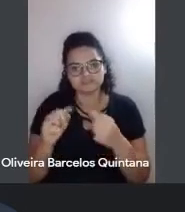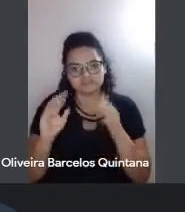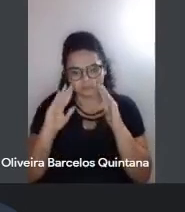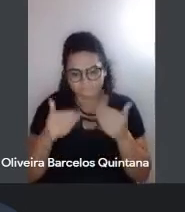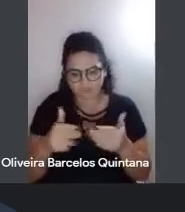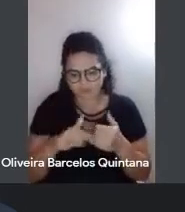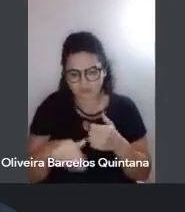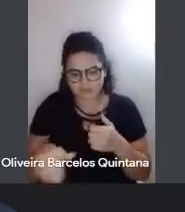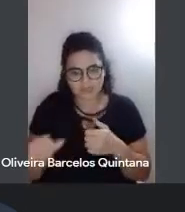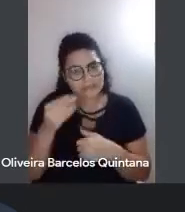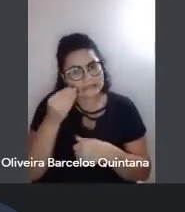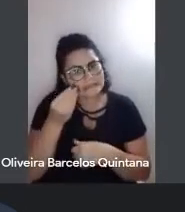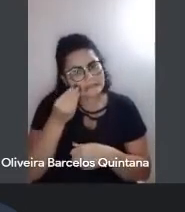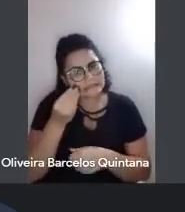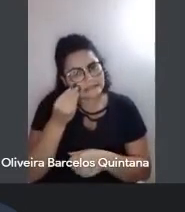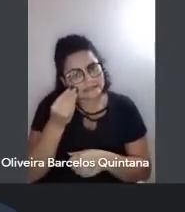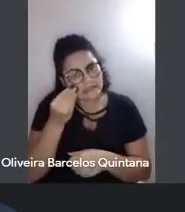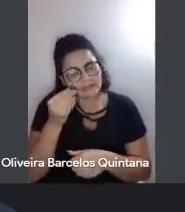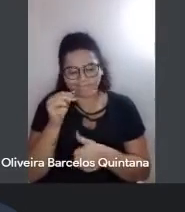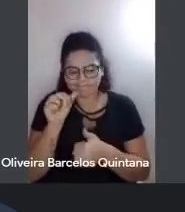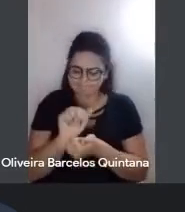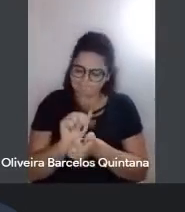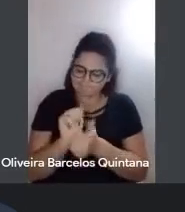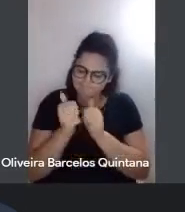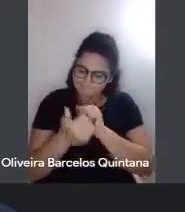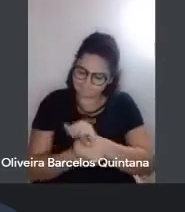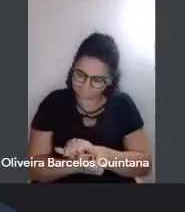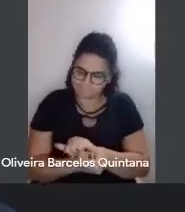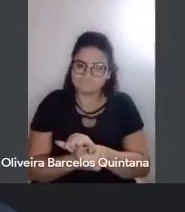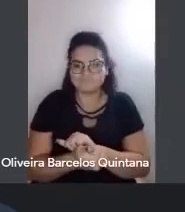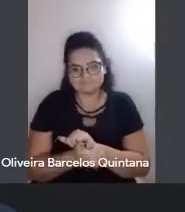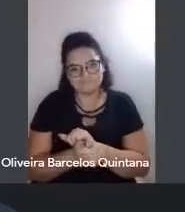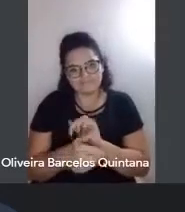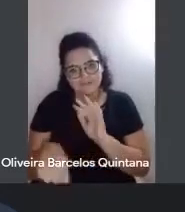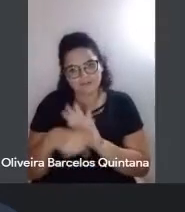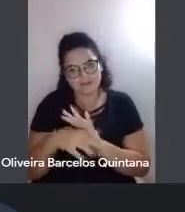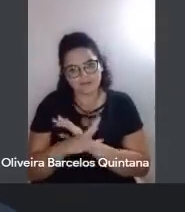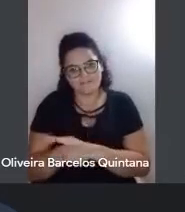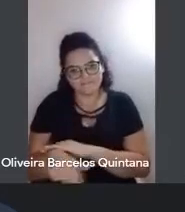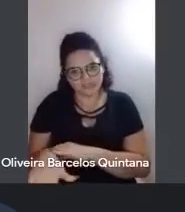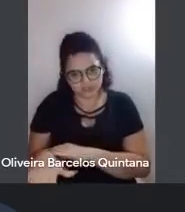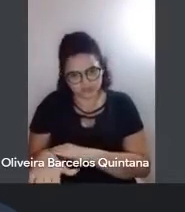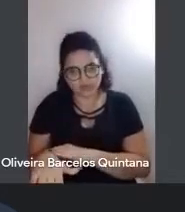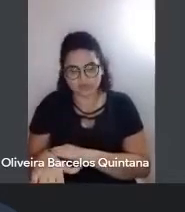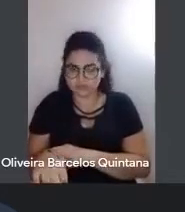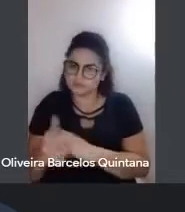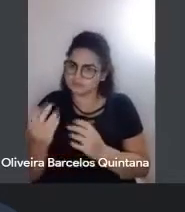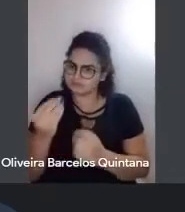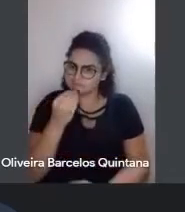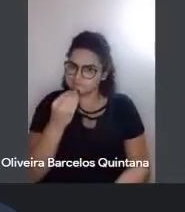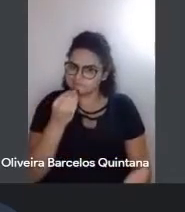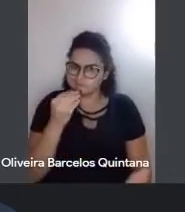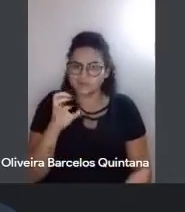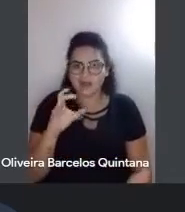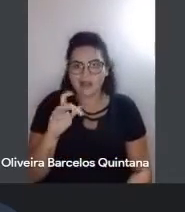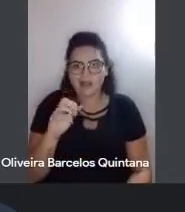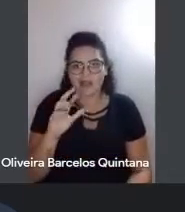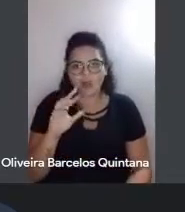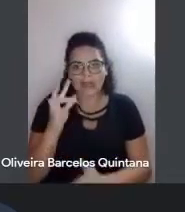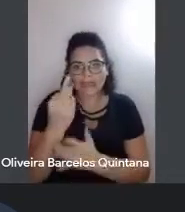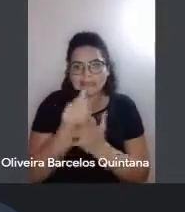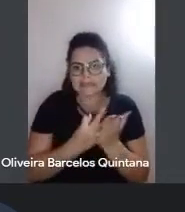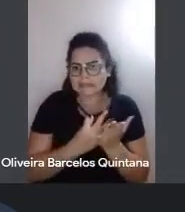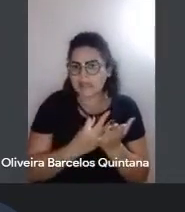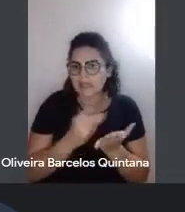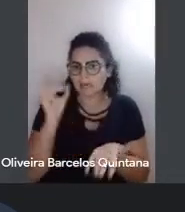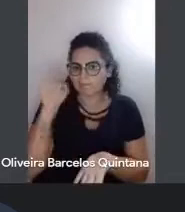você tentar fazer essa modalidade, assim, mais infantil, né? Porque, claro, que não dá para pegar o texto e ir para